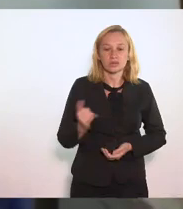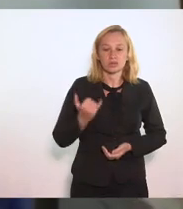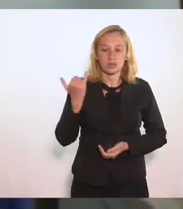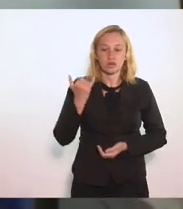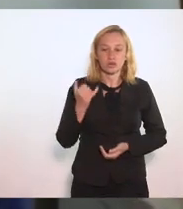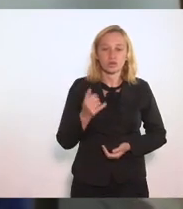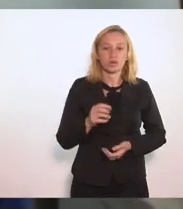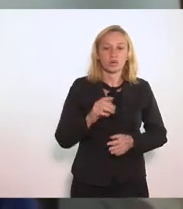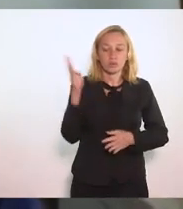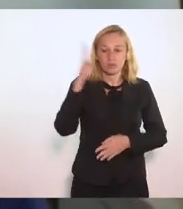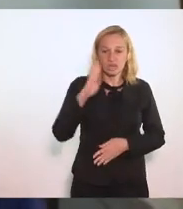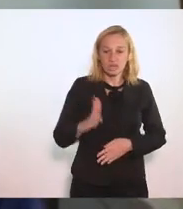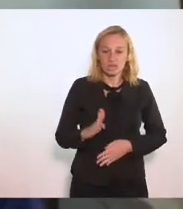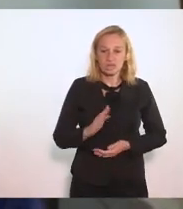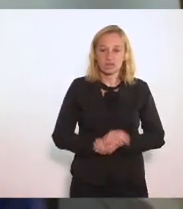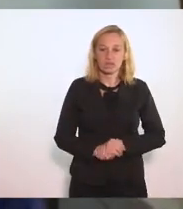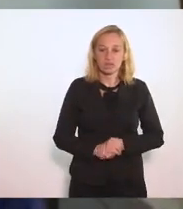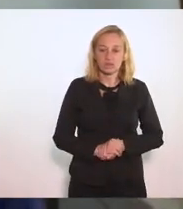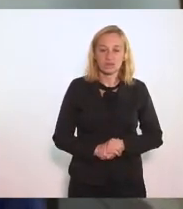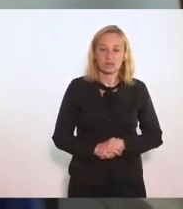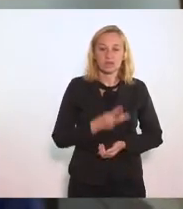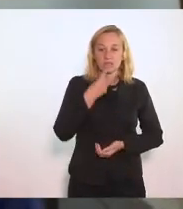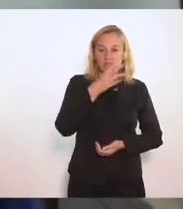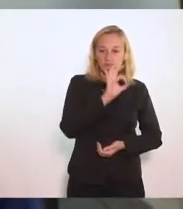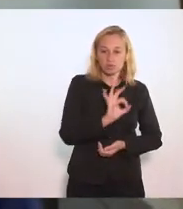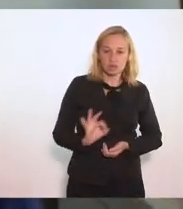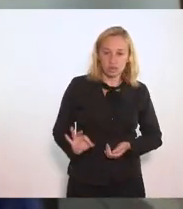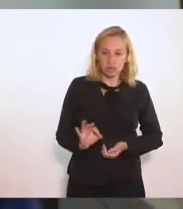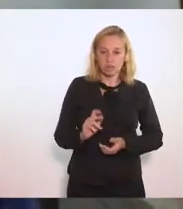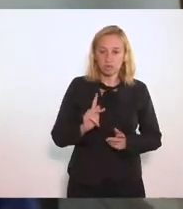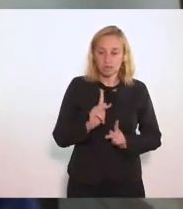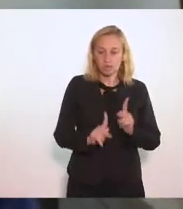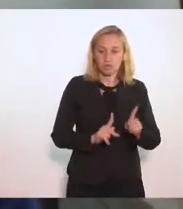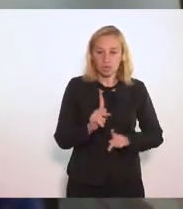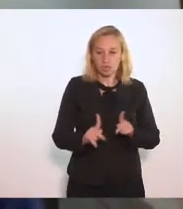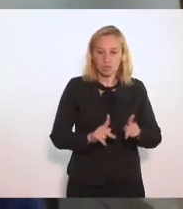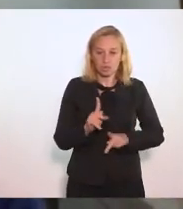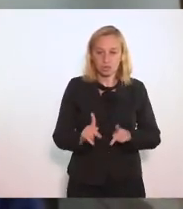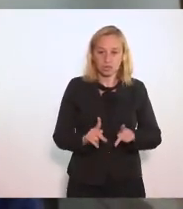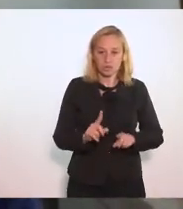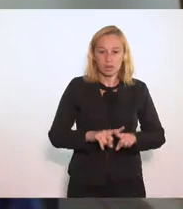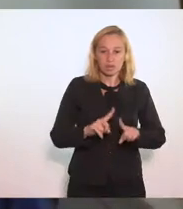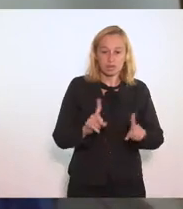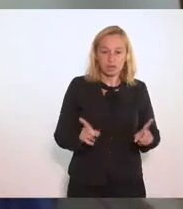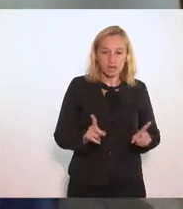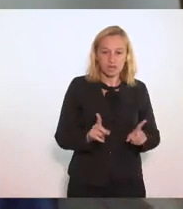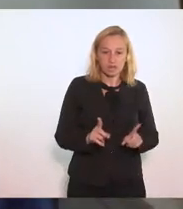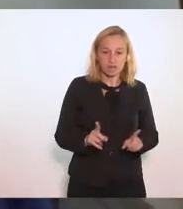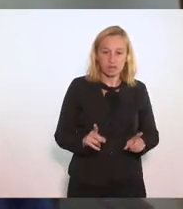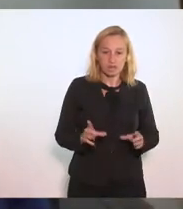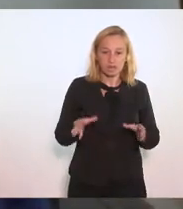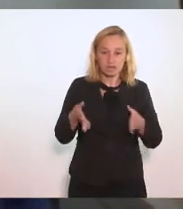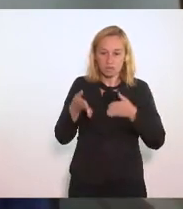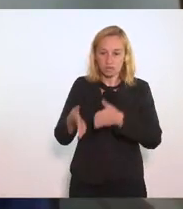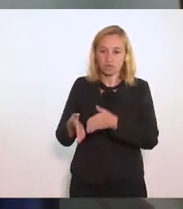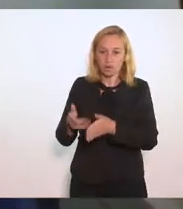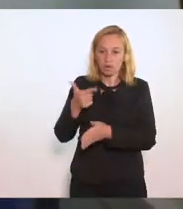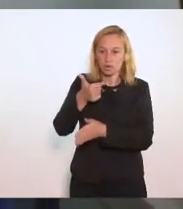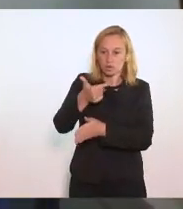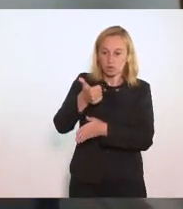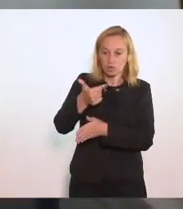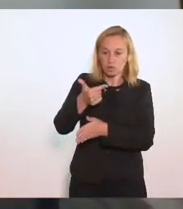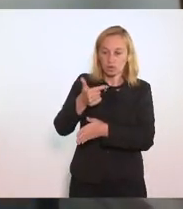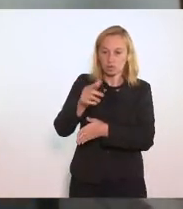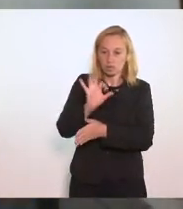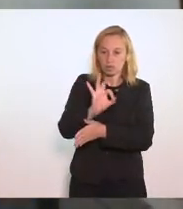O Brasil Tem 3% Da população mundial Mas concentra 12% Das